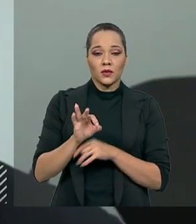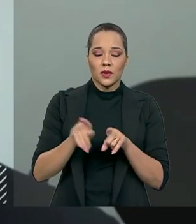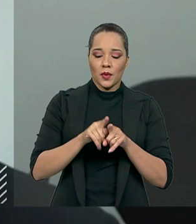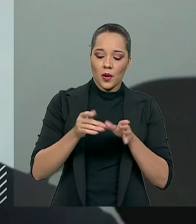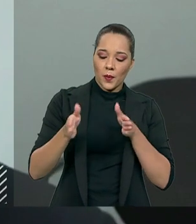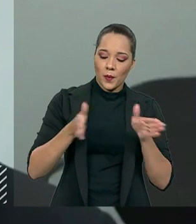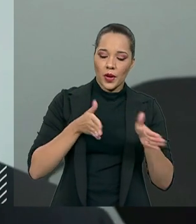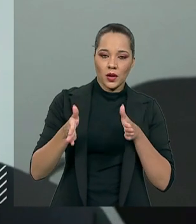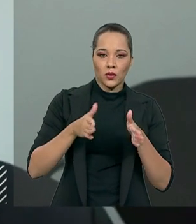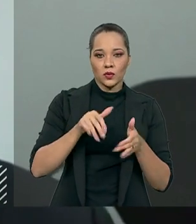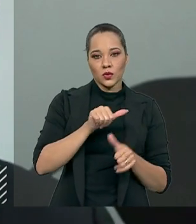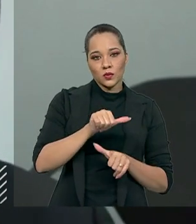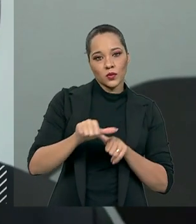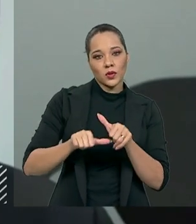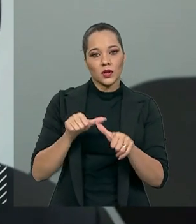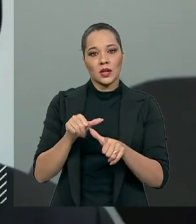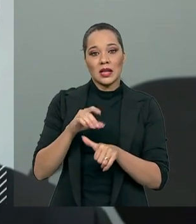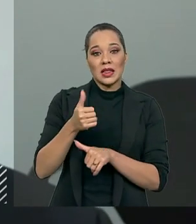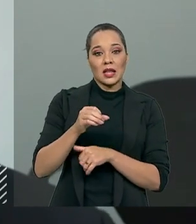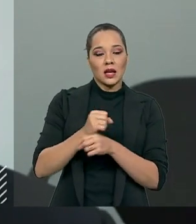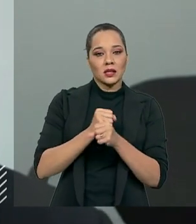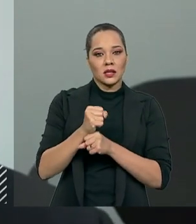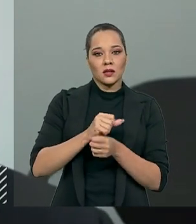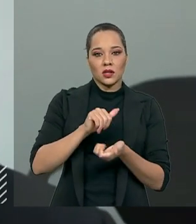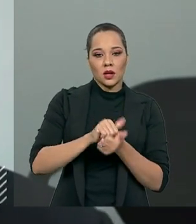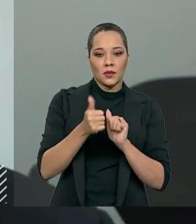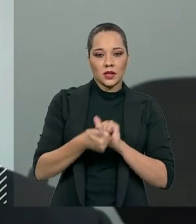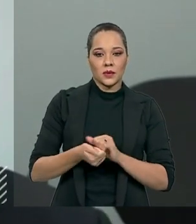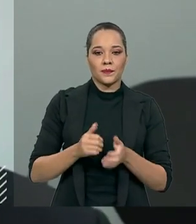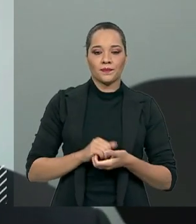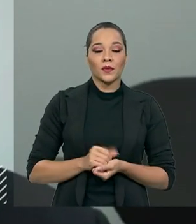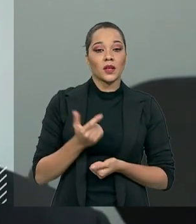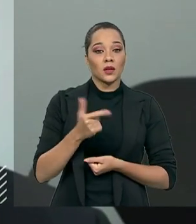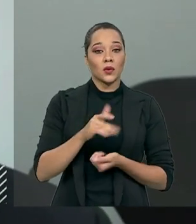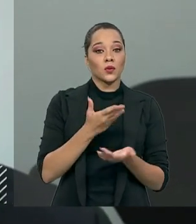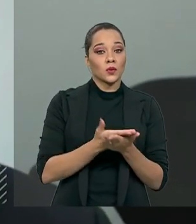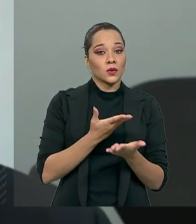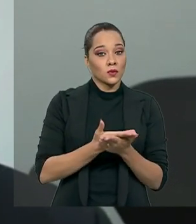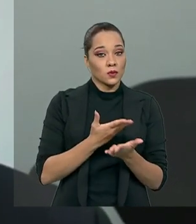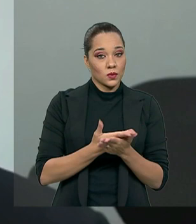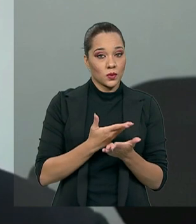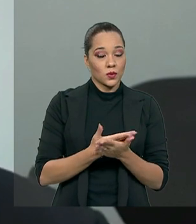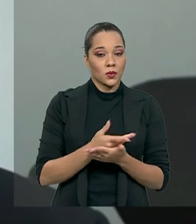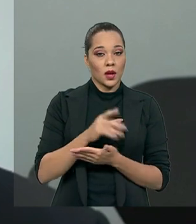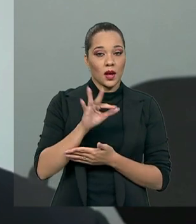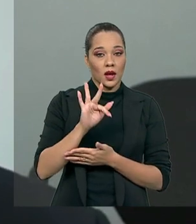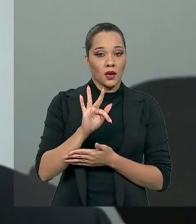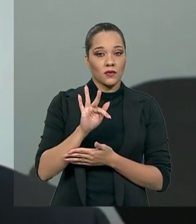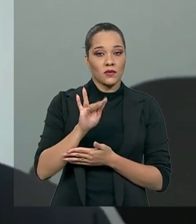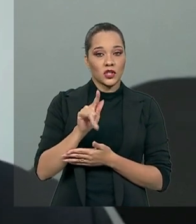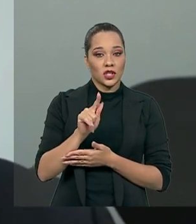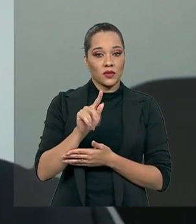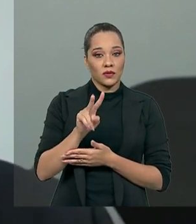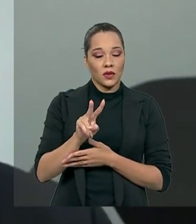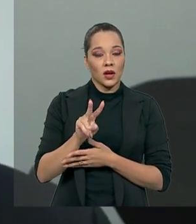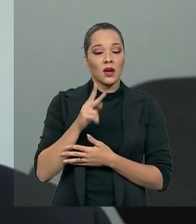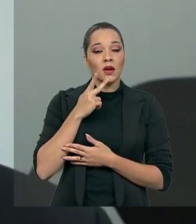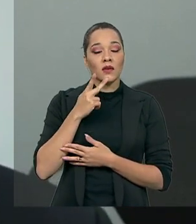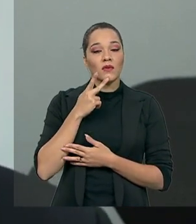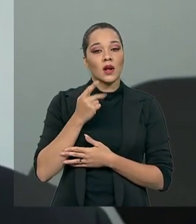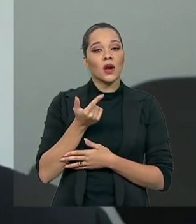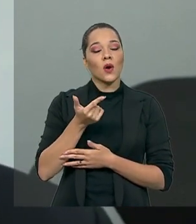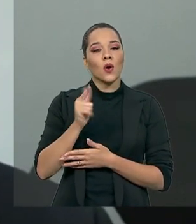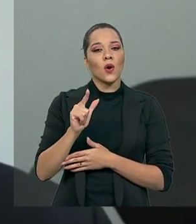período de transição de 10 anos. Tem um outro estudo do professor Braulo Borges, da FGV, que aí considera